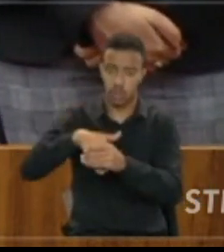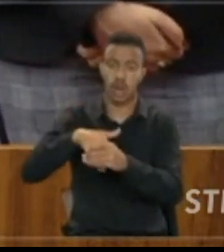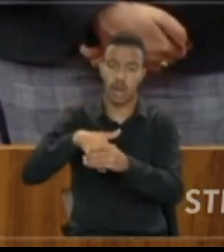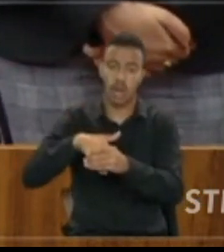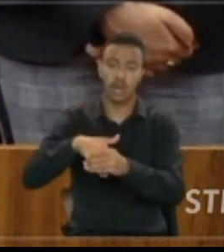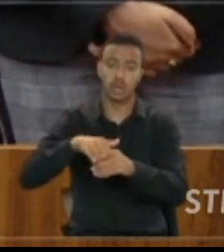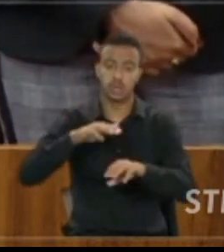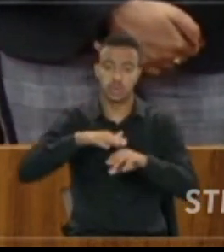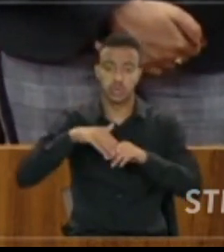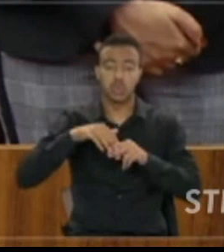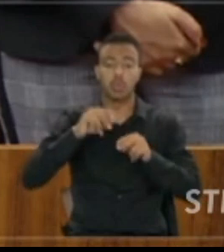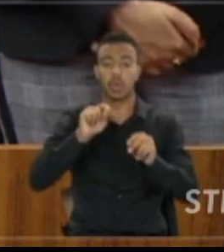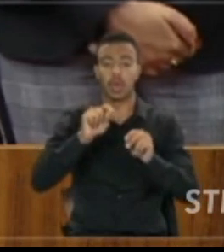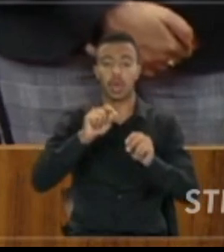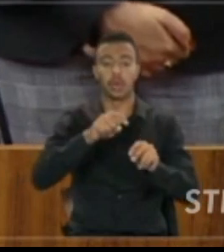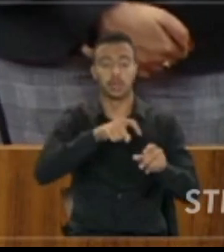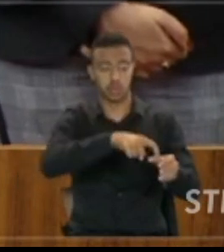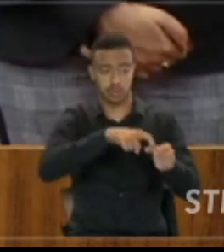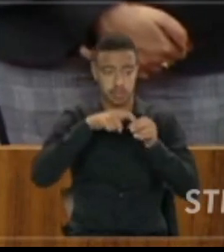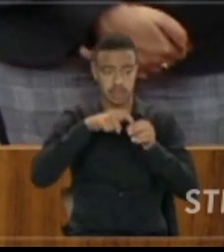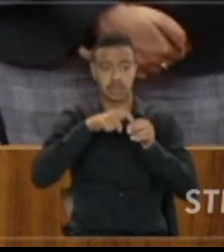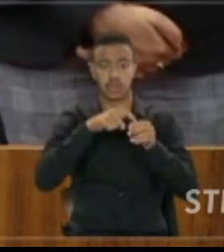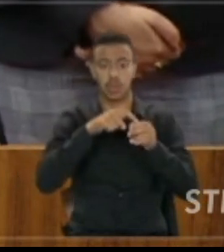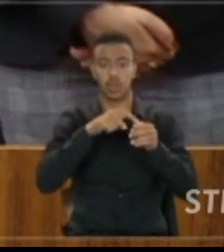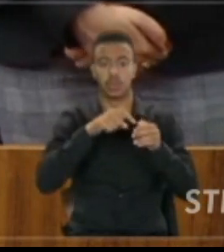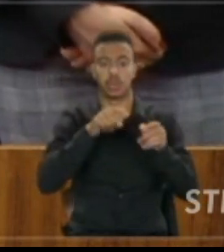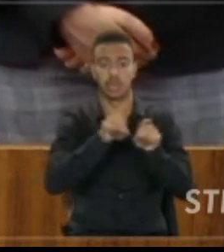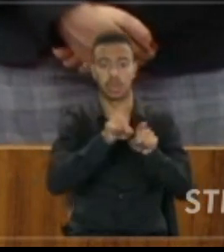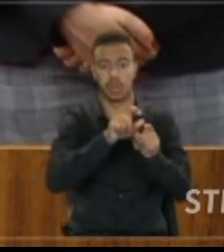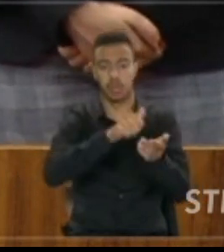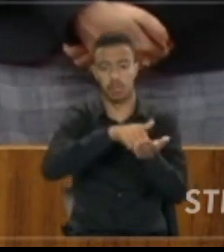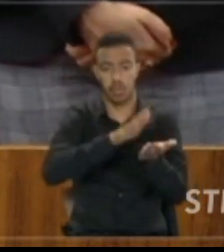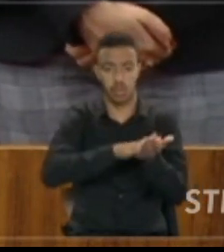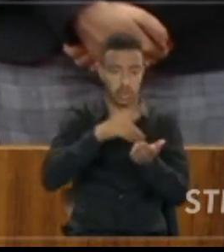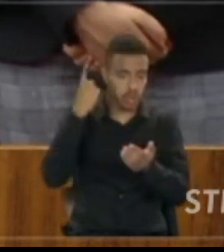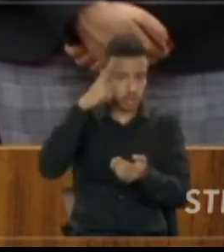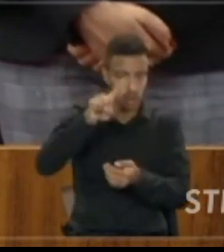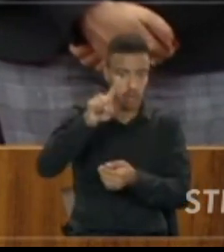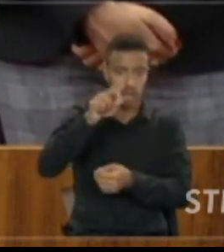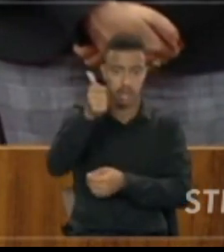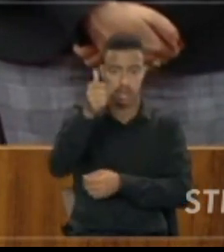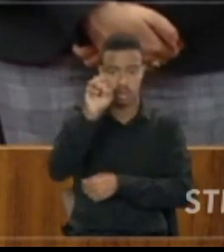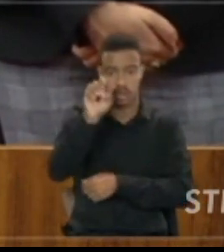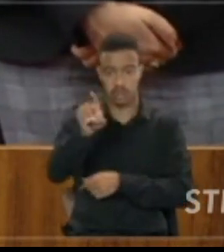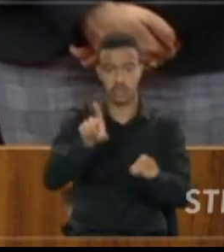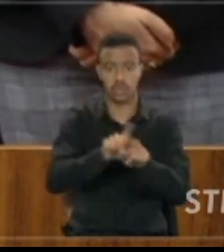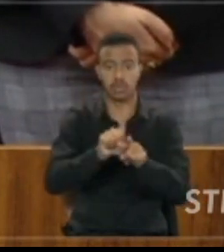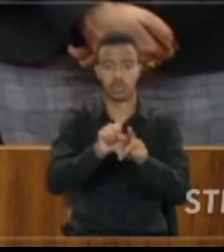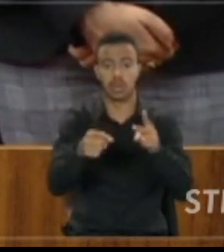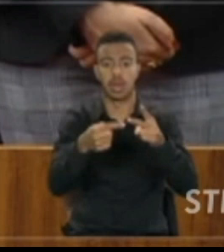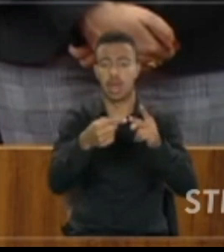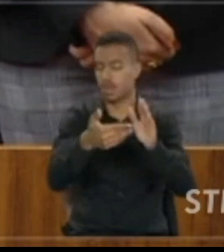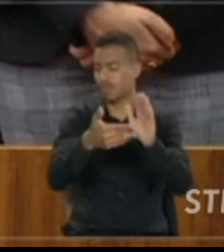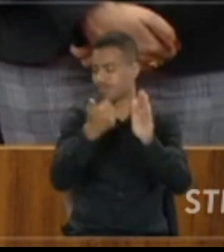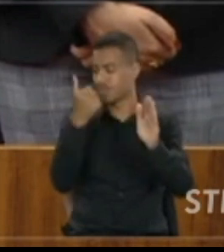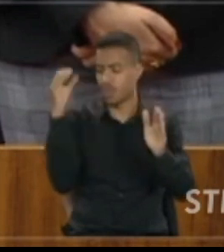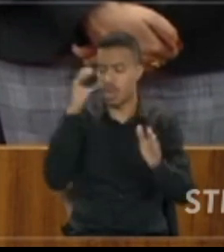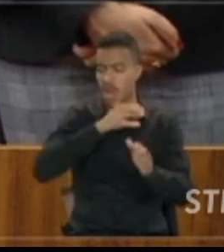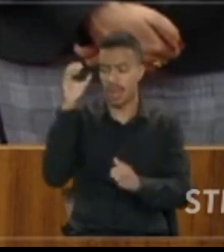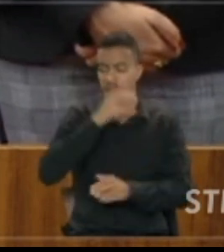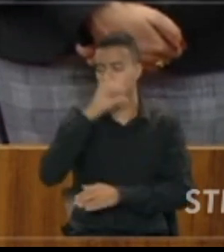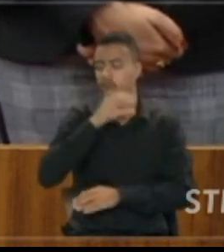sob pena de suspensão do canal e multa diária de R$ 10 mil. E, dois, a remoção imediata do vídeo